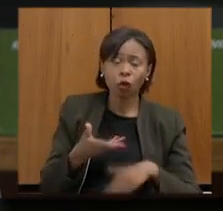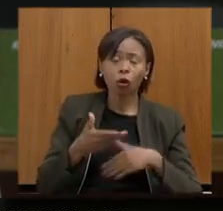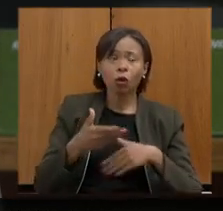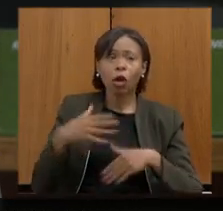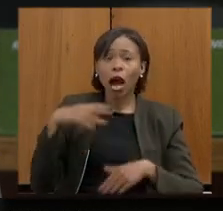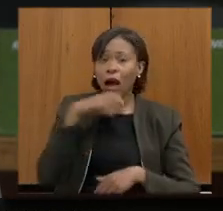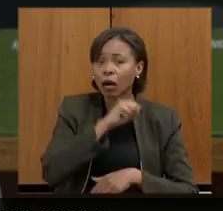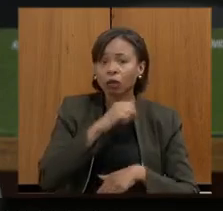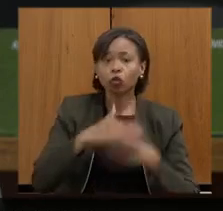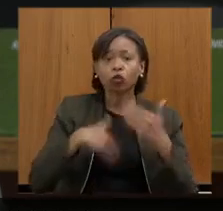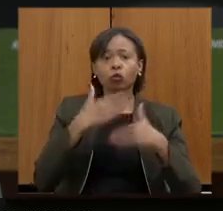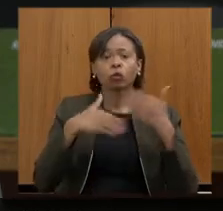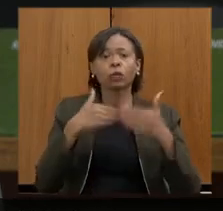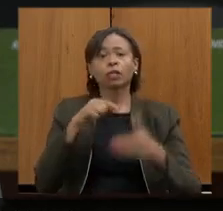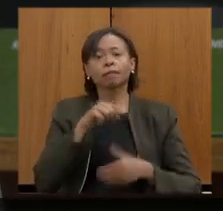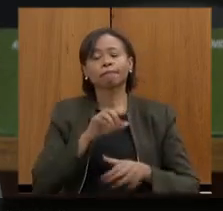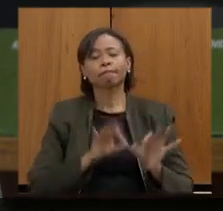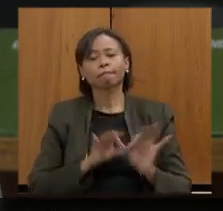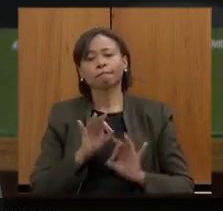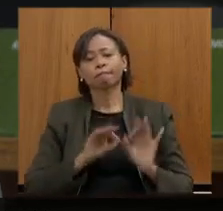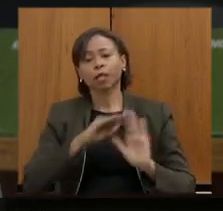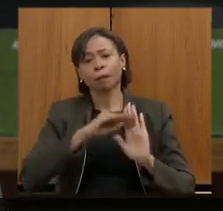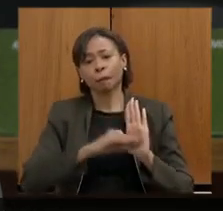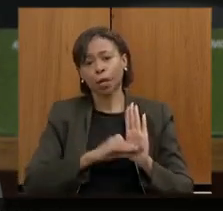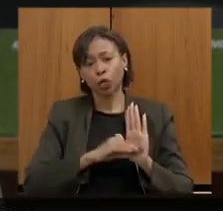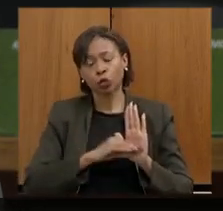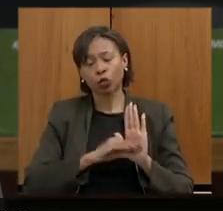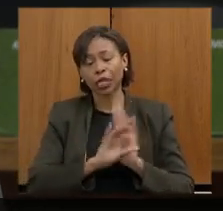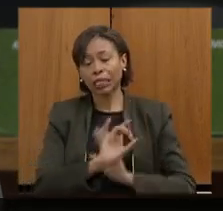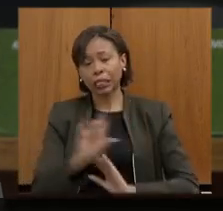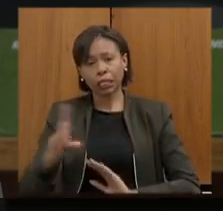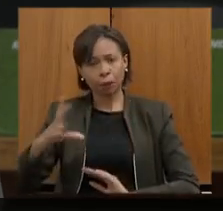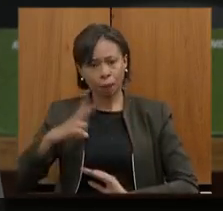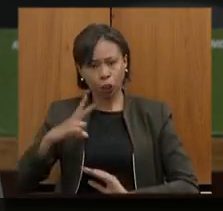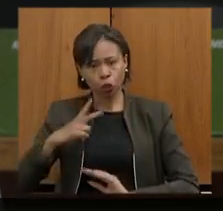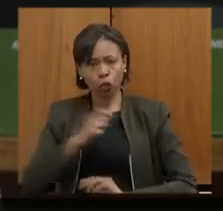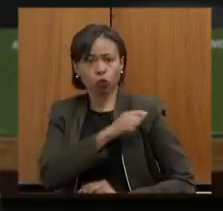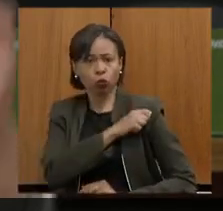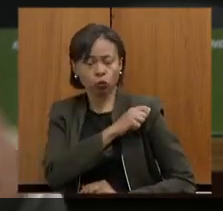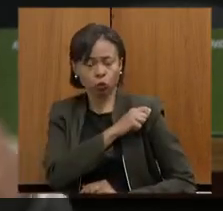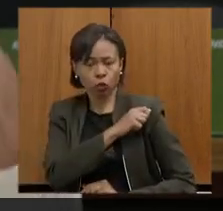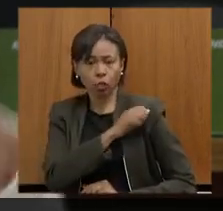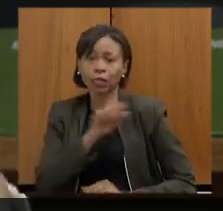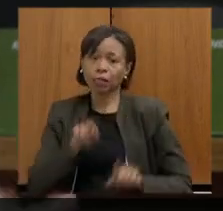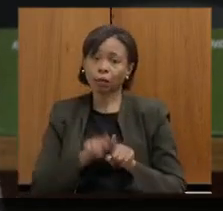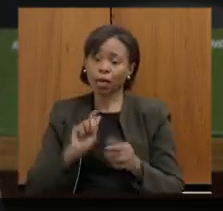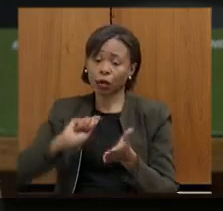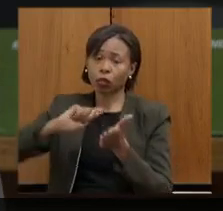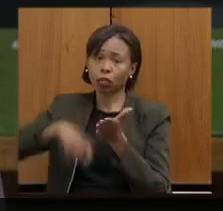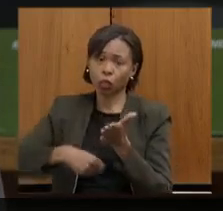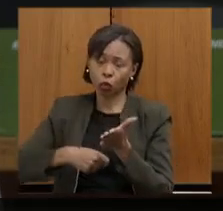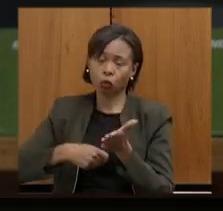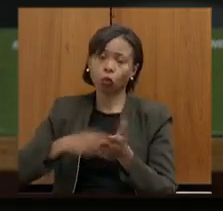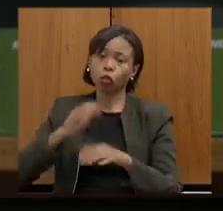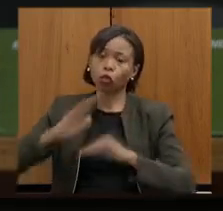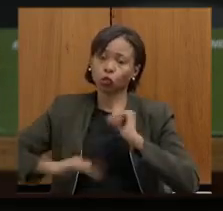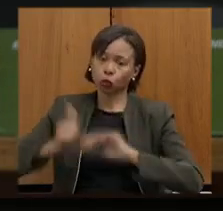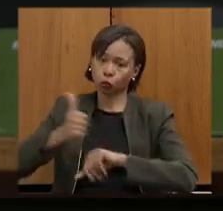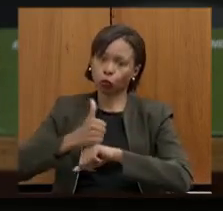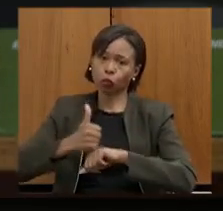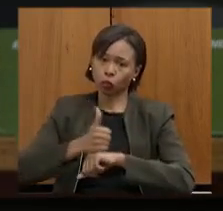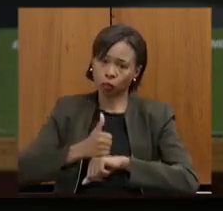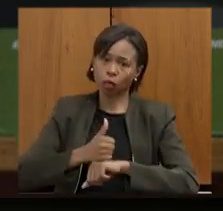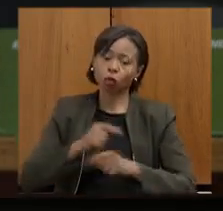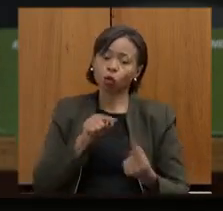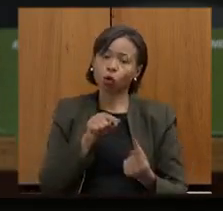planos de desenvolvimento individual e a contratação posterior desses profissionais baseados justamente na necessidade de cada